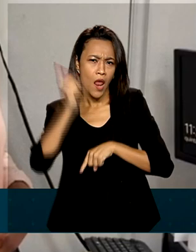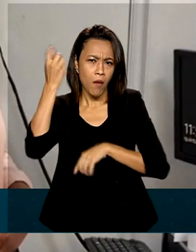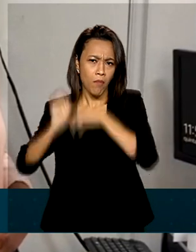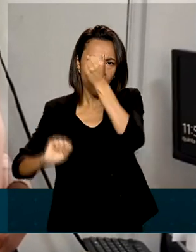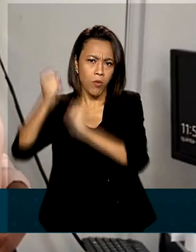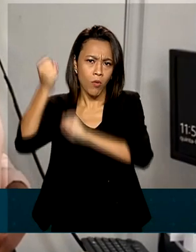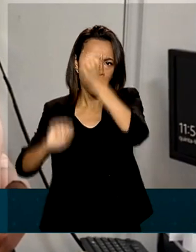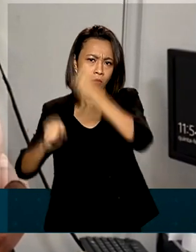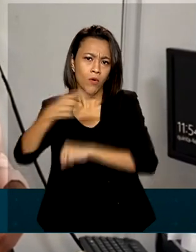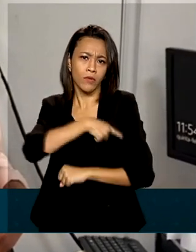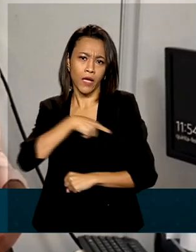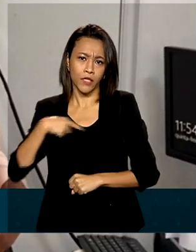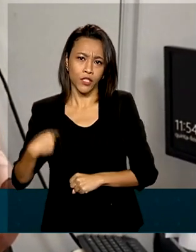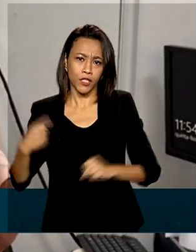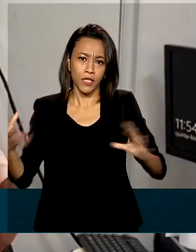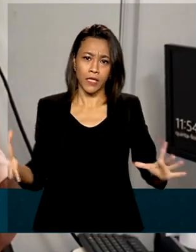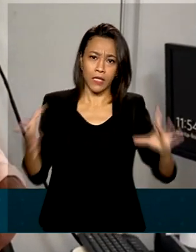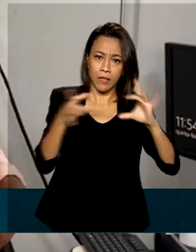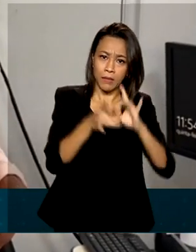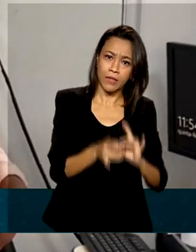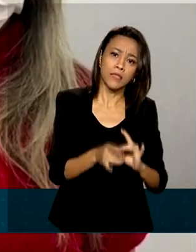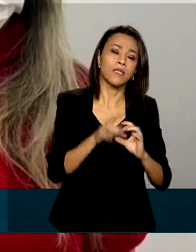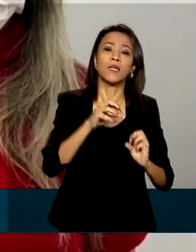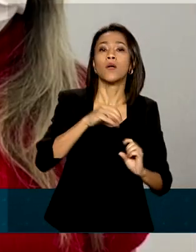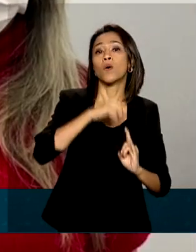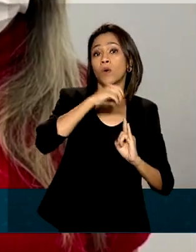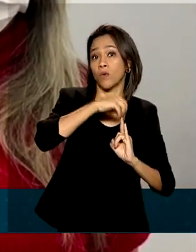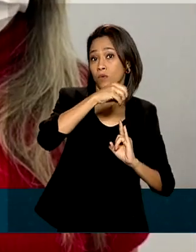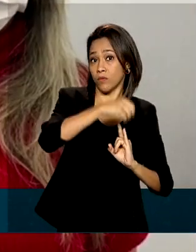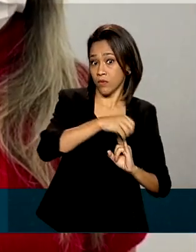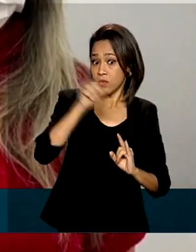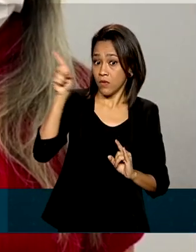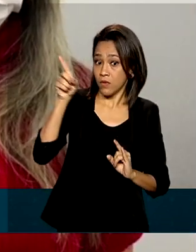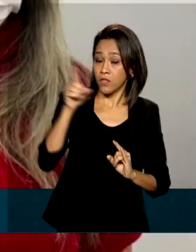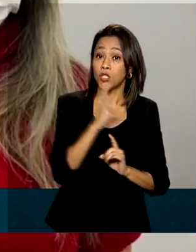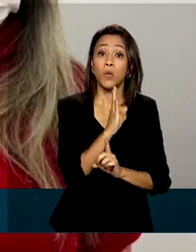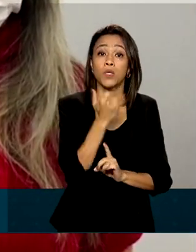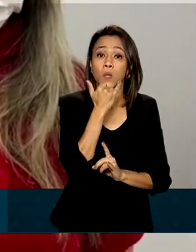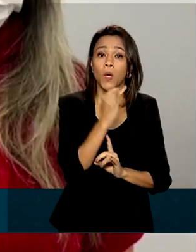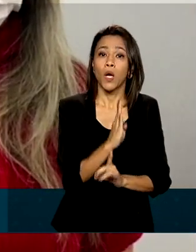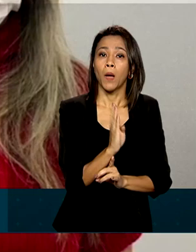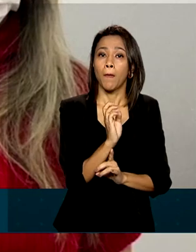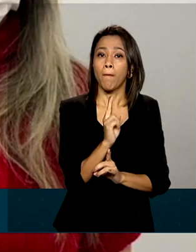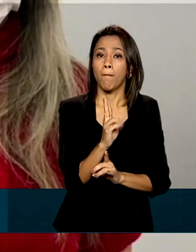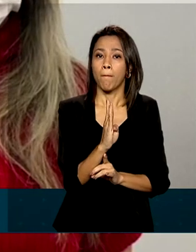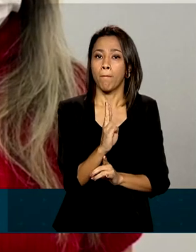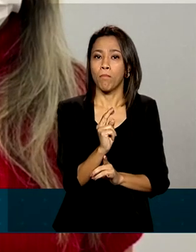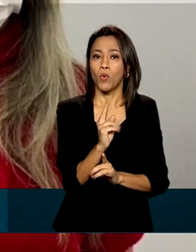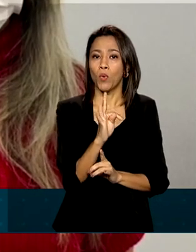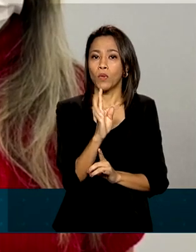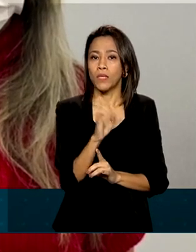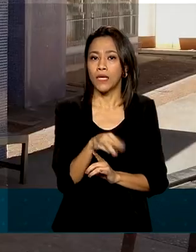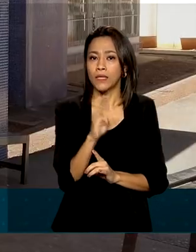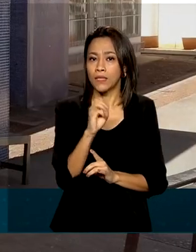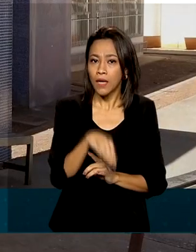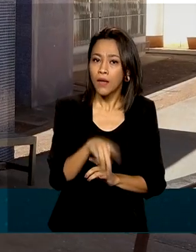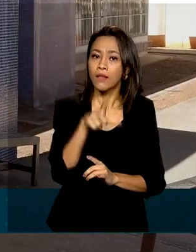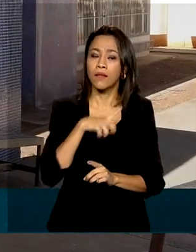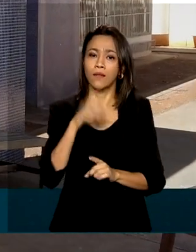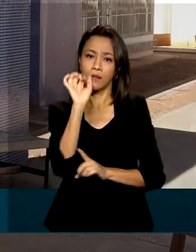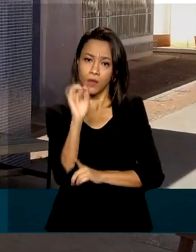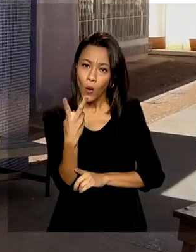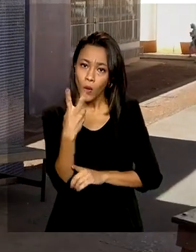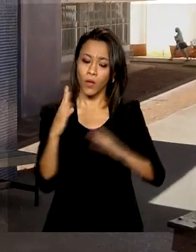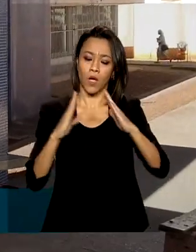em parceria com o Instituto Butantan de São Paulo, é outro exemplo. O estudo conta com a participação de dois